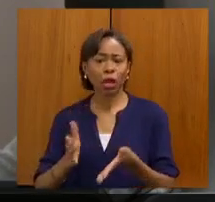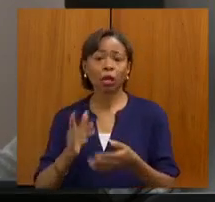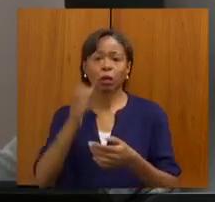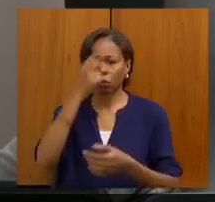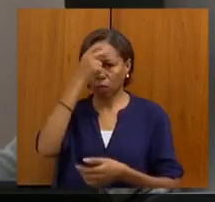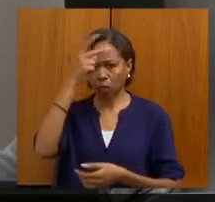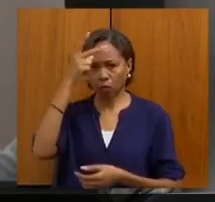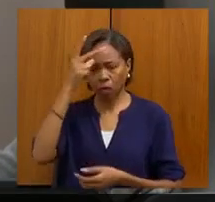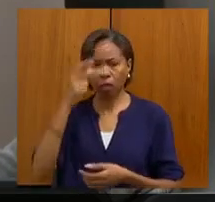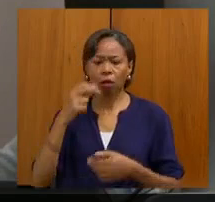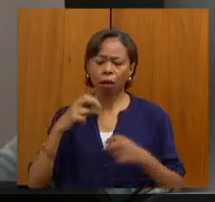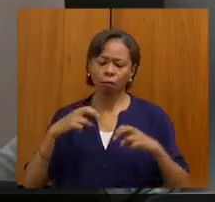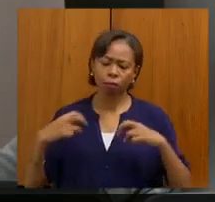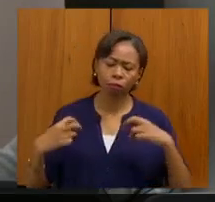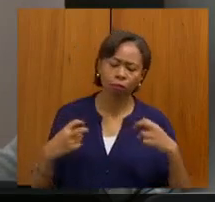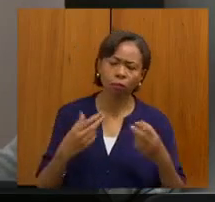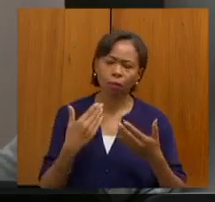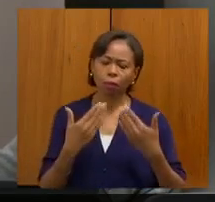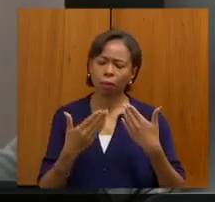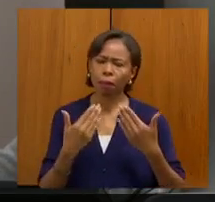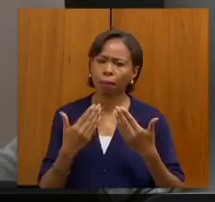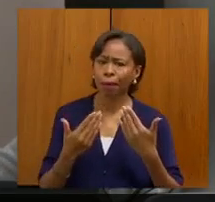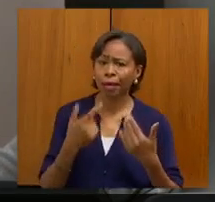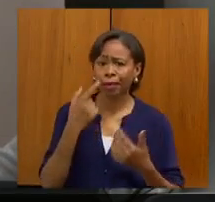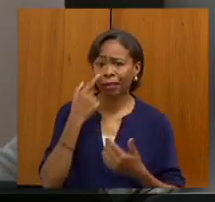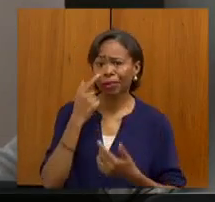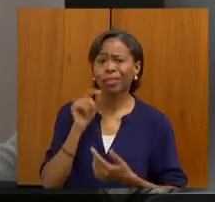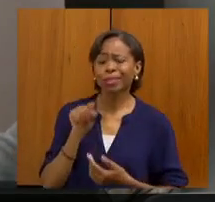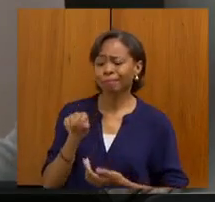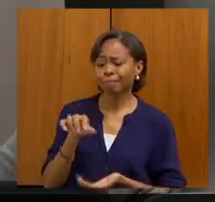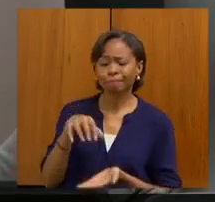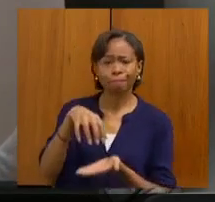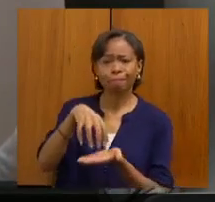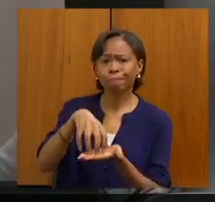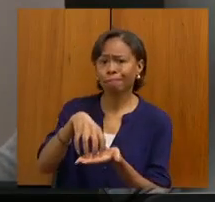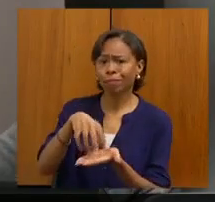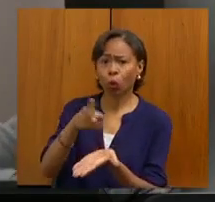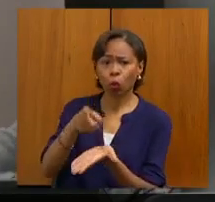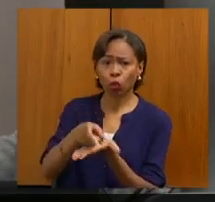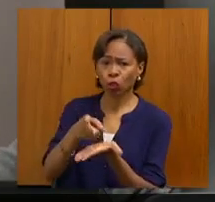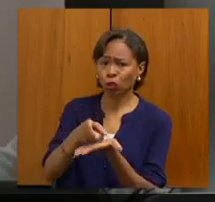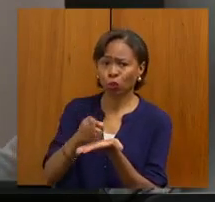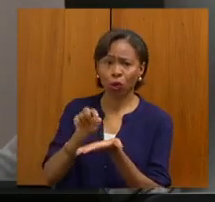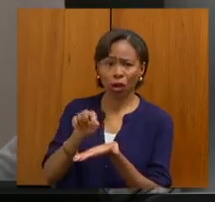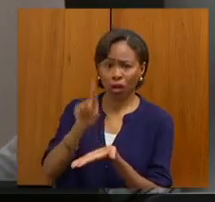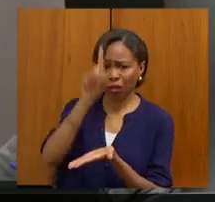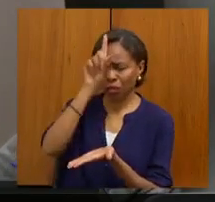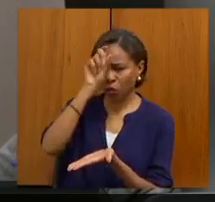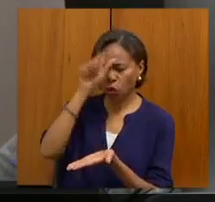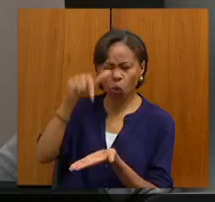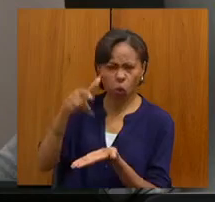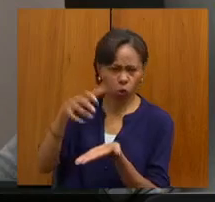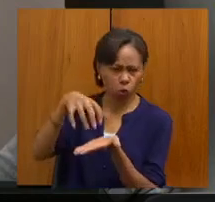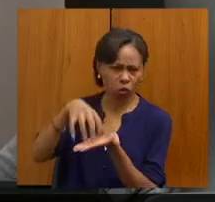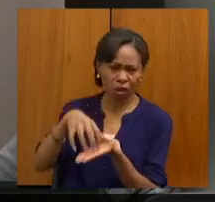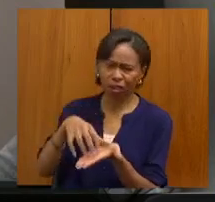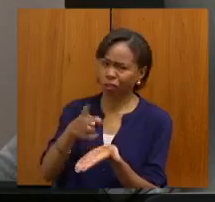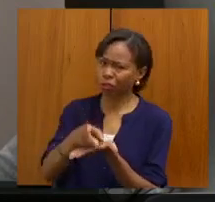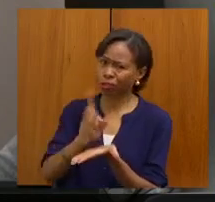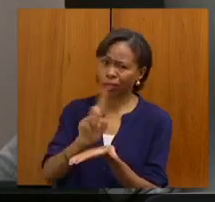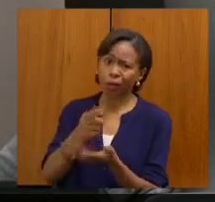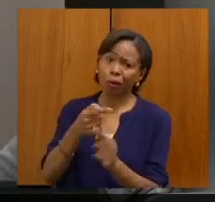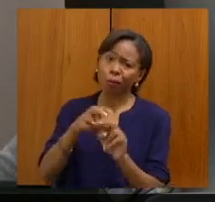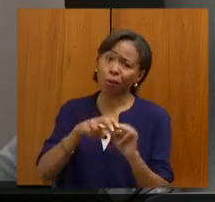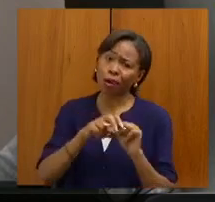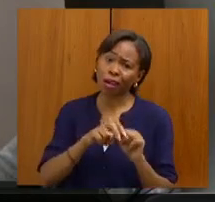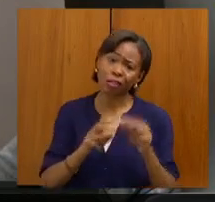discutiram, e viram a inviabilidade de permanecer com aquele leito por conta das prefeituras associadas. E o Estado também,